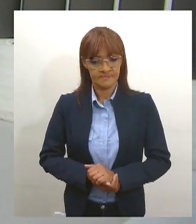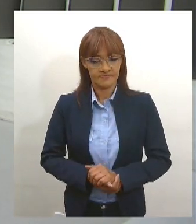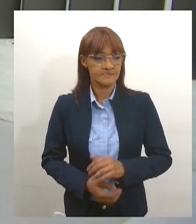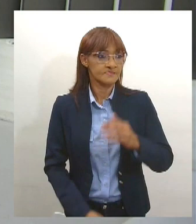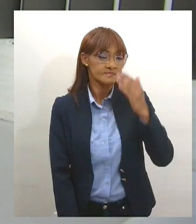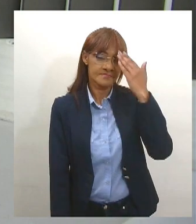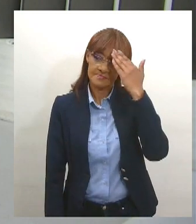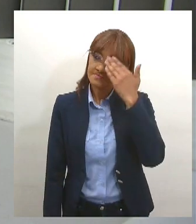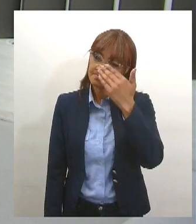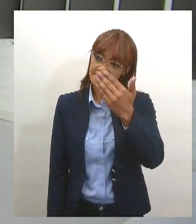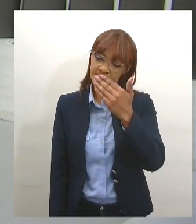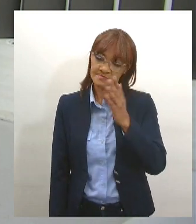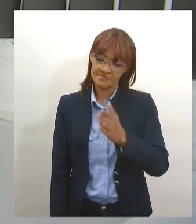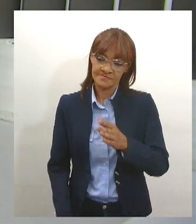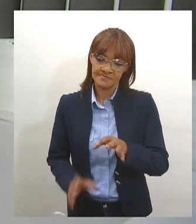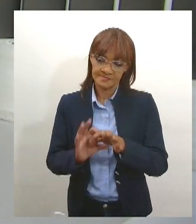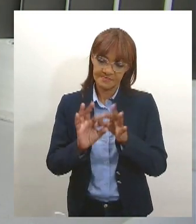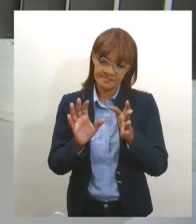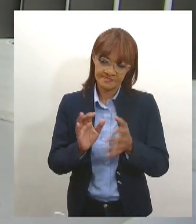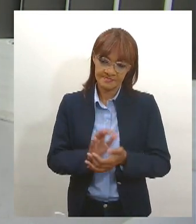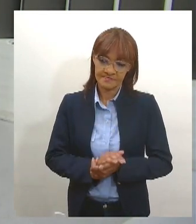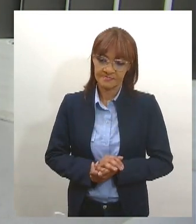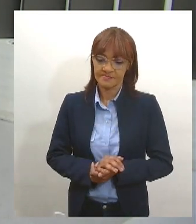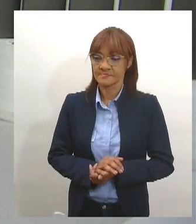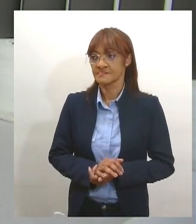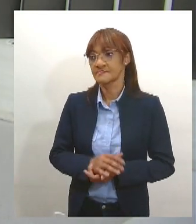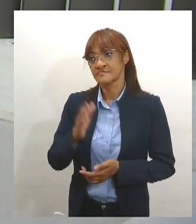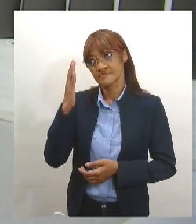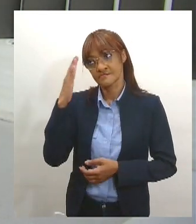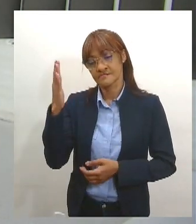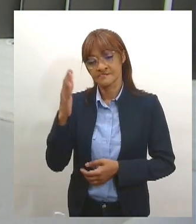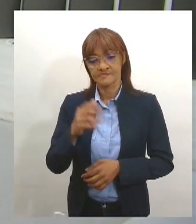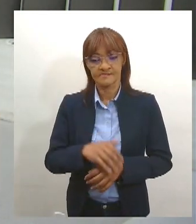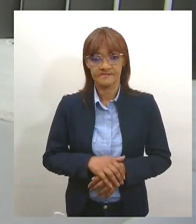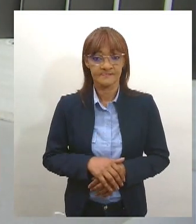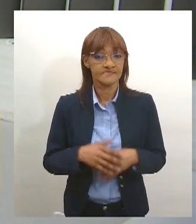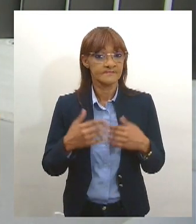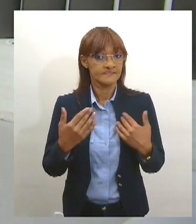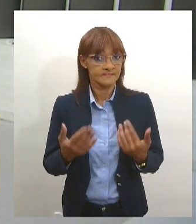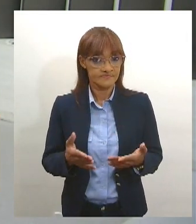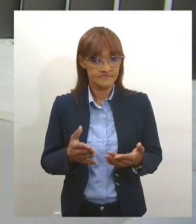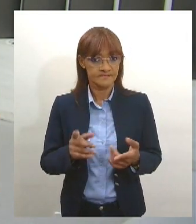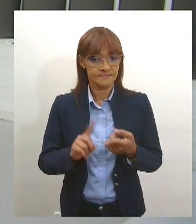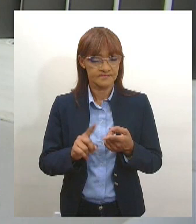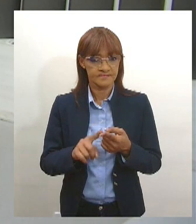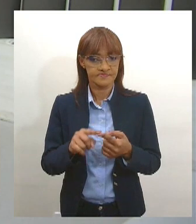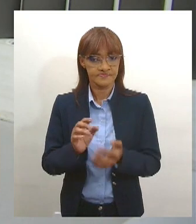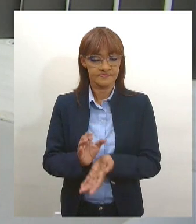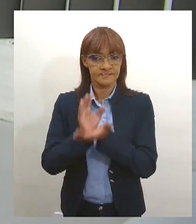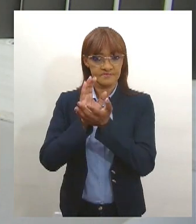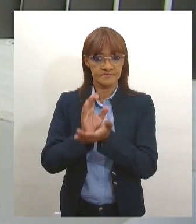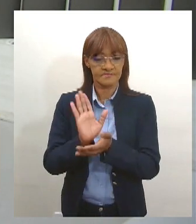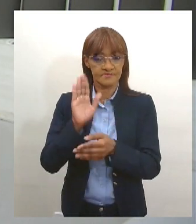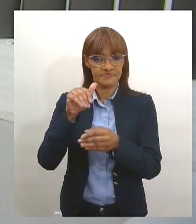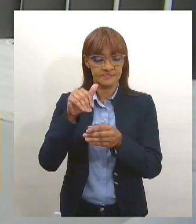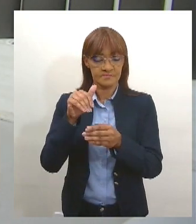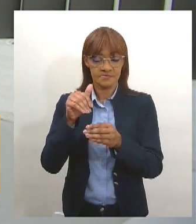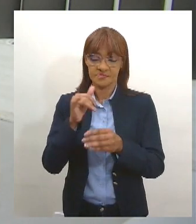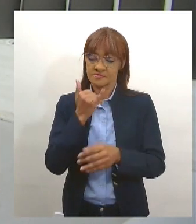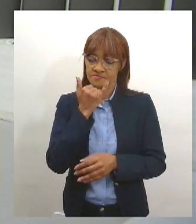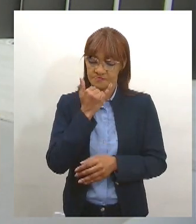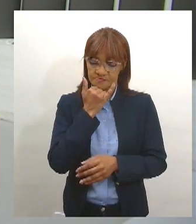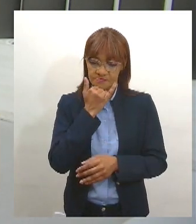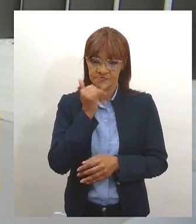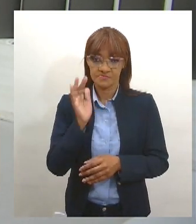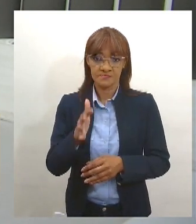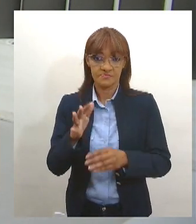disposição. Valeu, muito obrigado. A eleição dos conselheiros e conselheiras tutelares do 6º Distrito de Aracaju